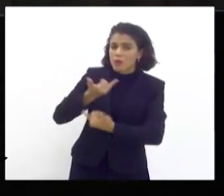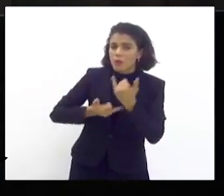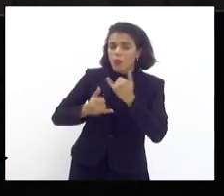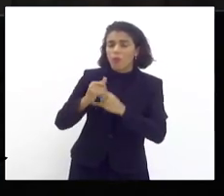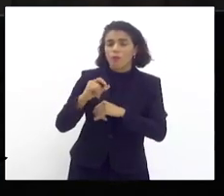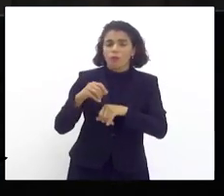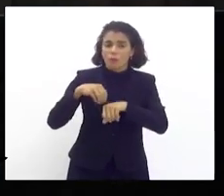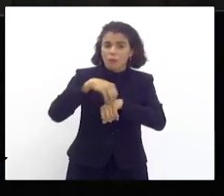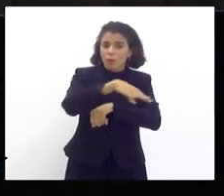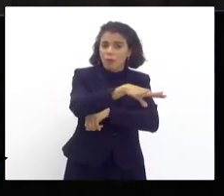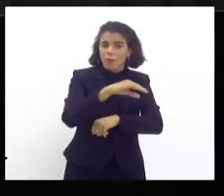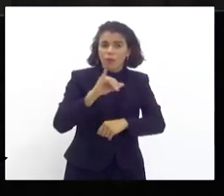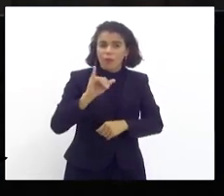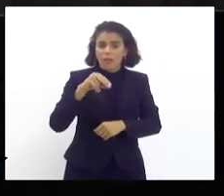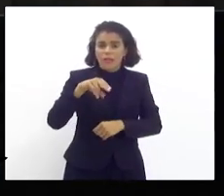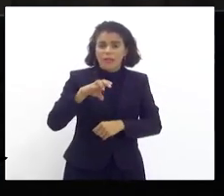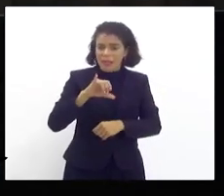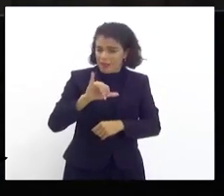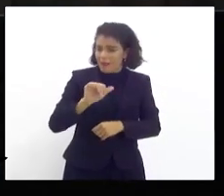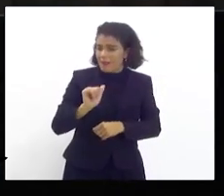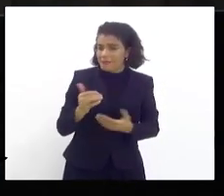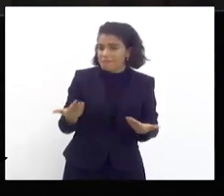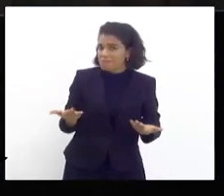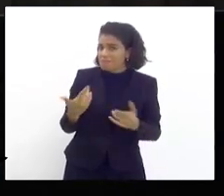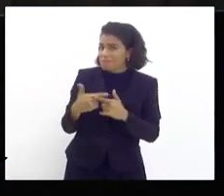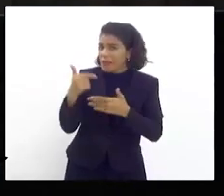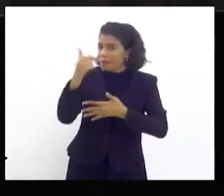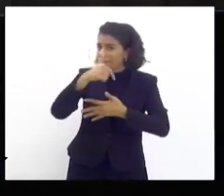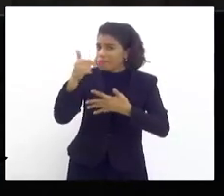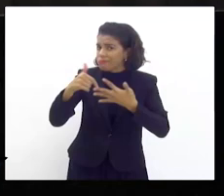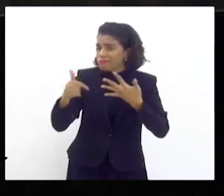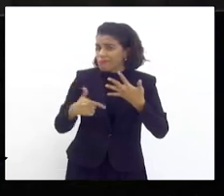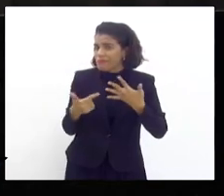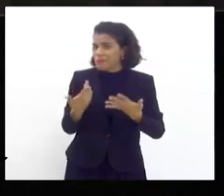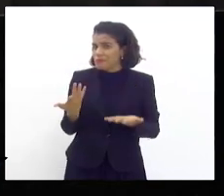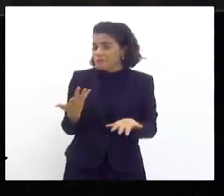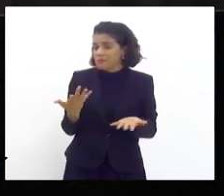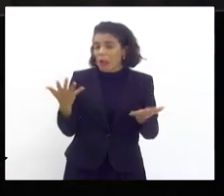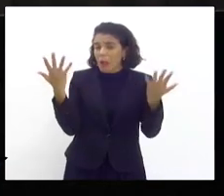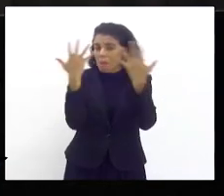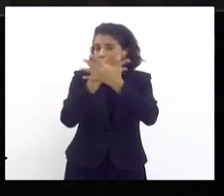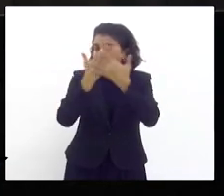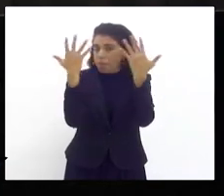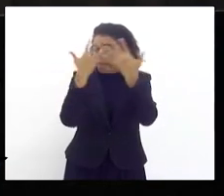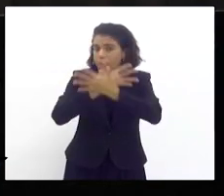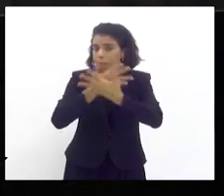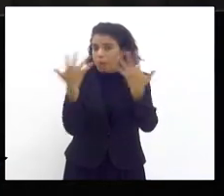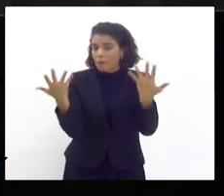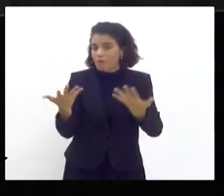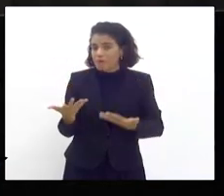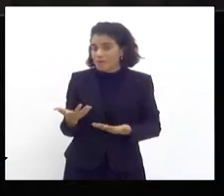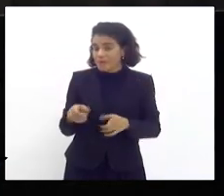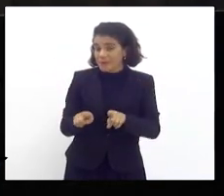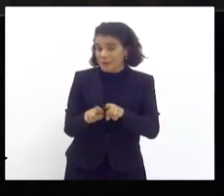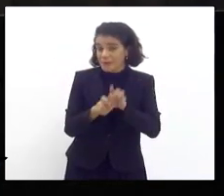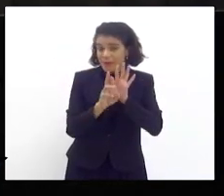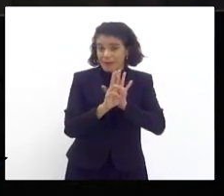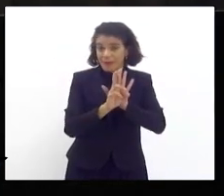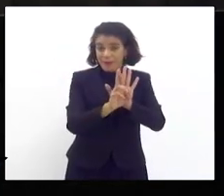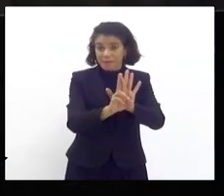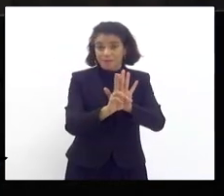INEA no momento que aconteceu o acidente. Tem uma série de fatores que estão ainda obscuros. A representante da